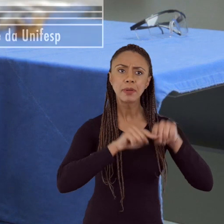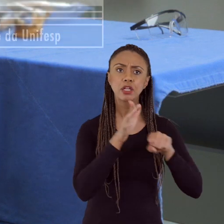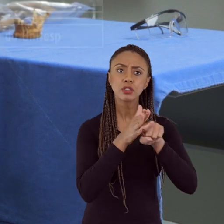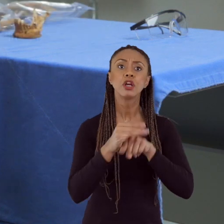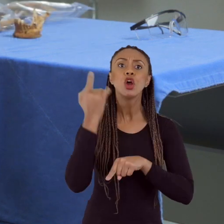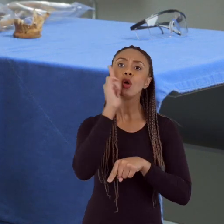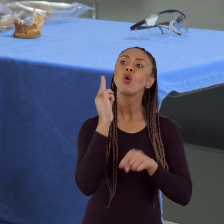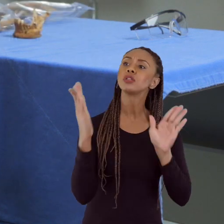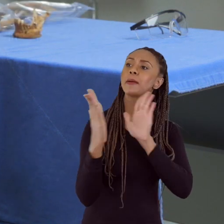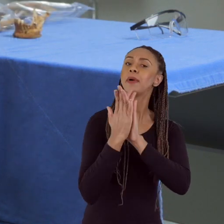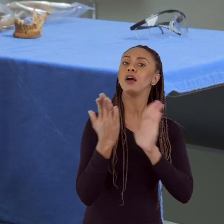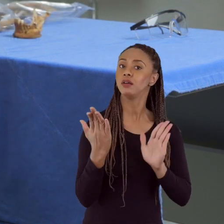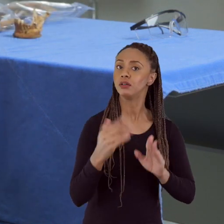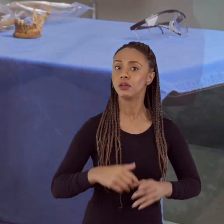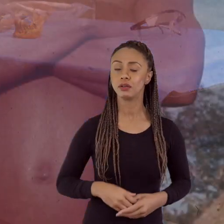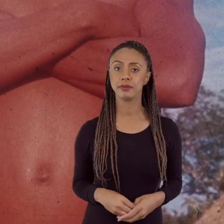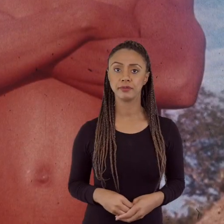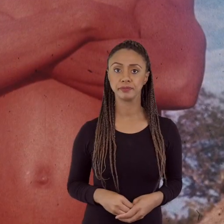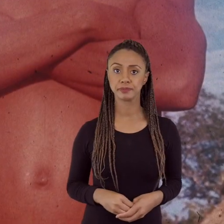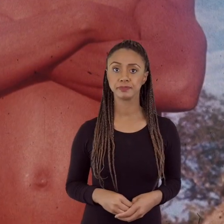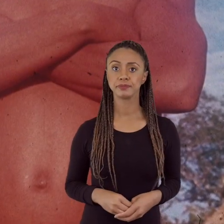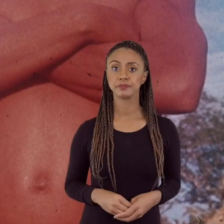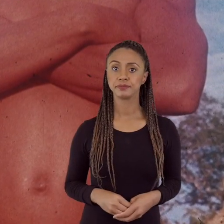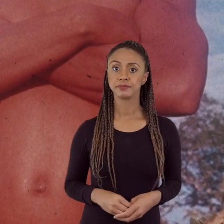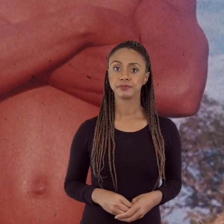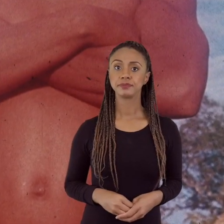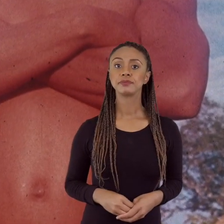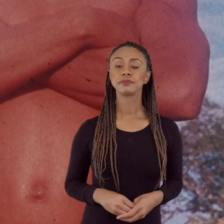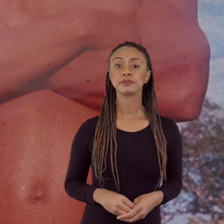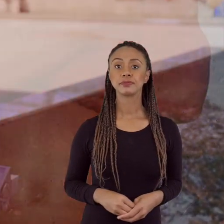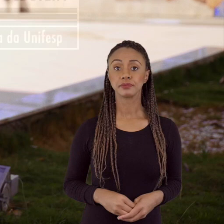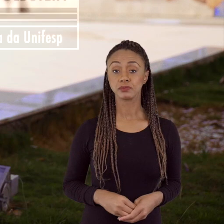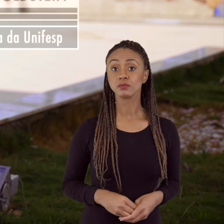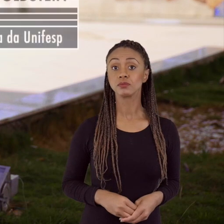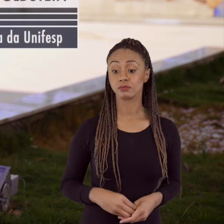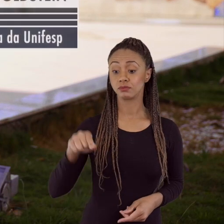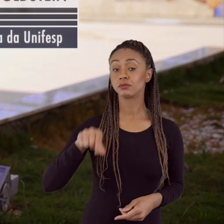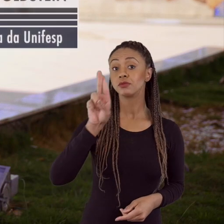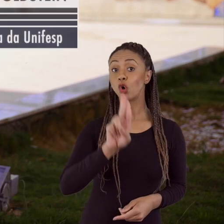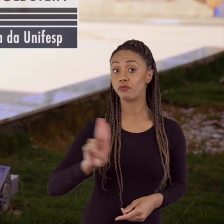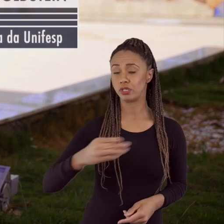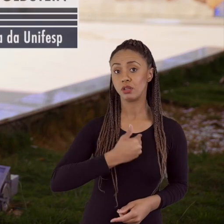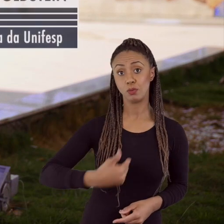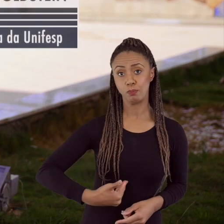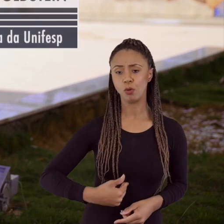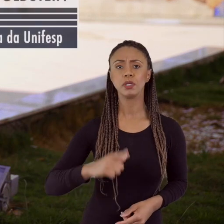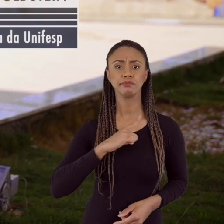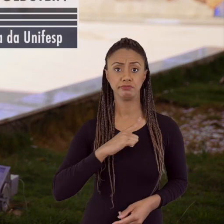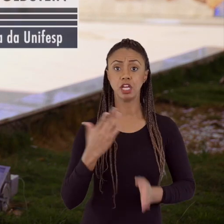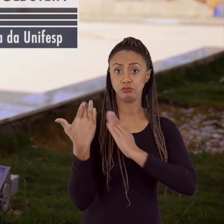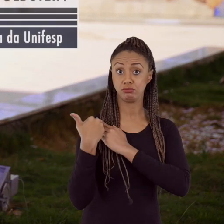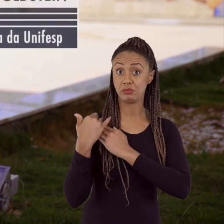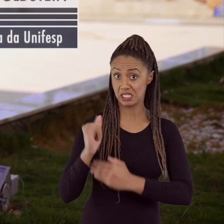levantar e confrontar esse tipo de discurso. Um dos papéis de uma universidade pública